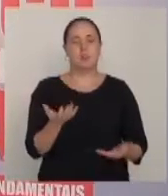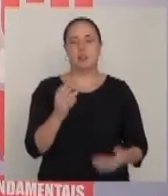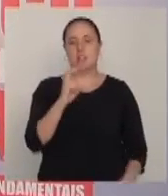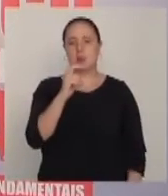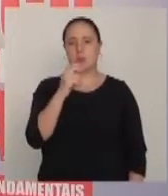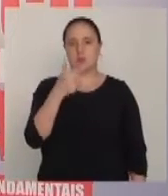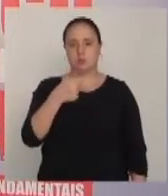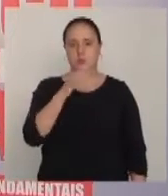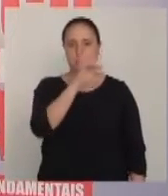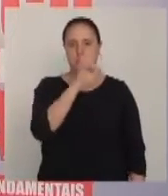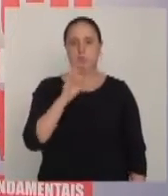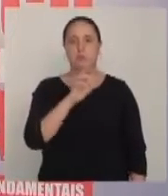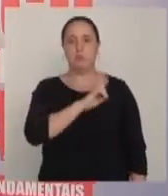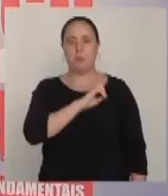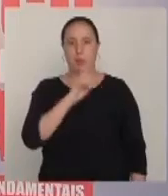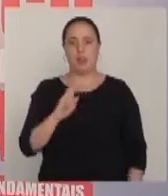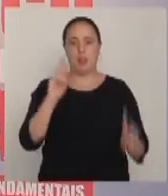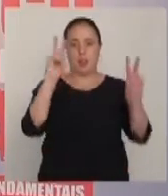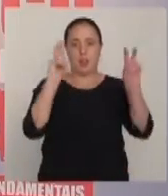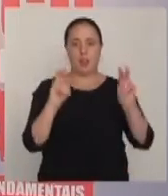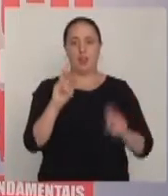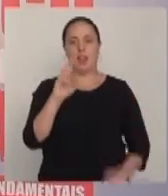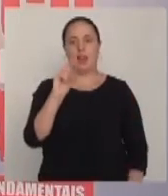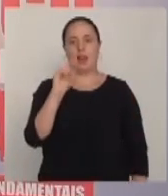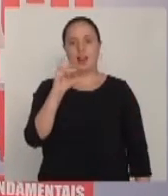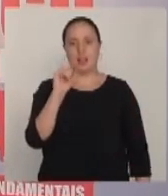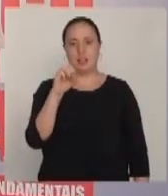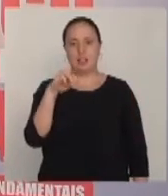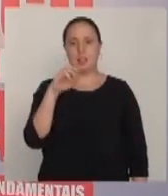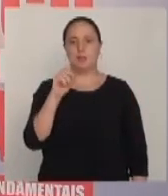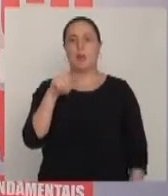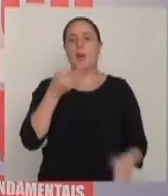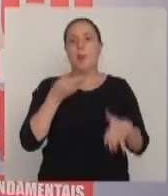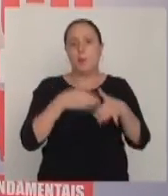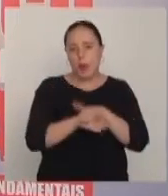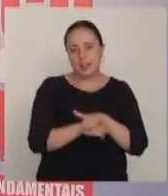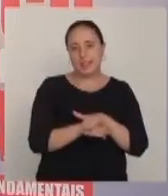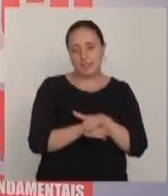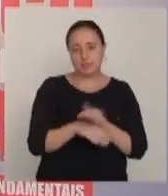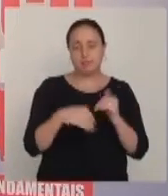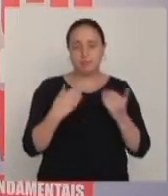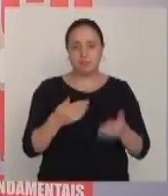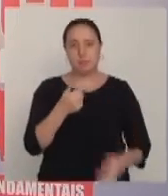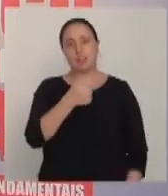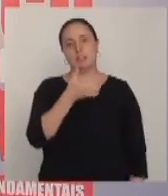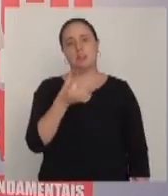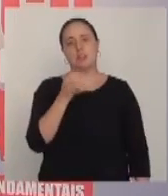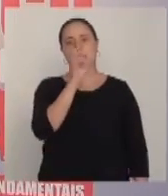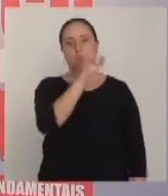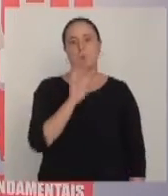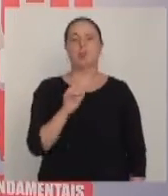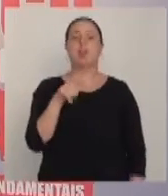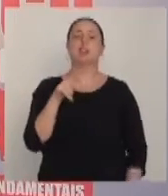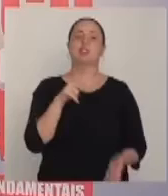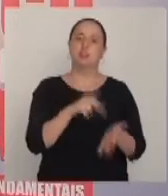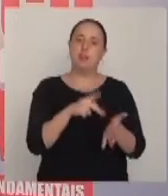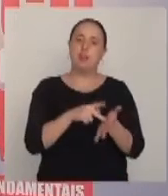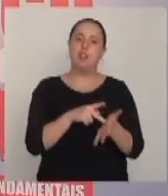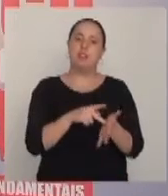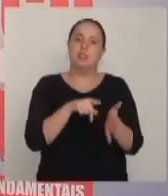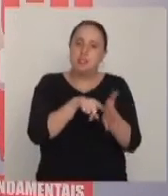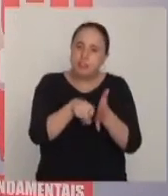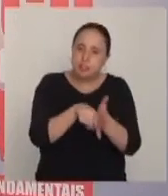57% de representações relacionadas a racismo, são arquivadas, enquanto que 16% são, de fato,